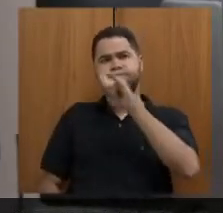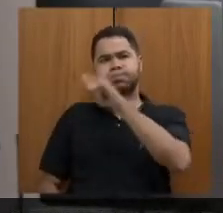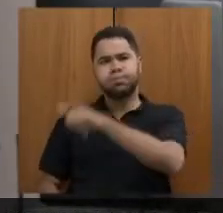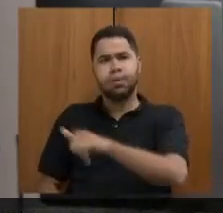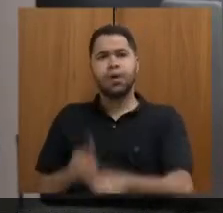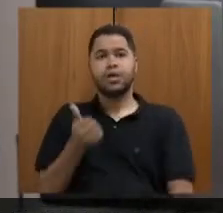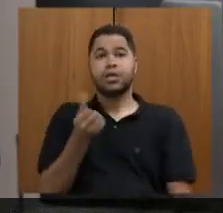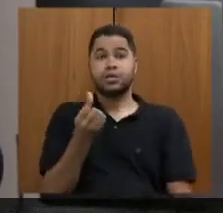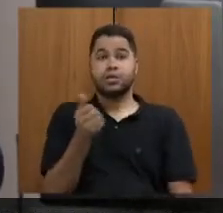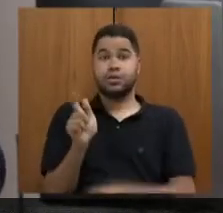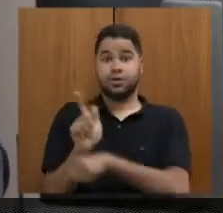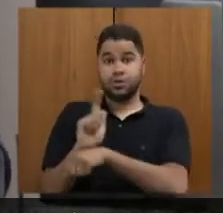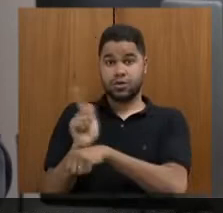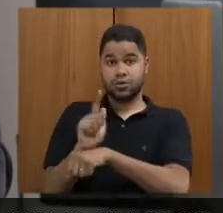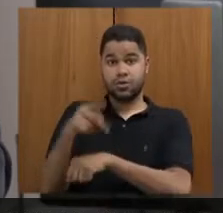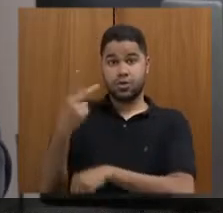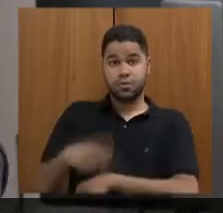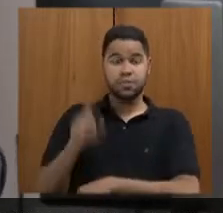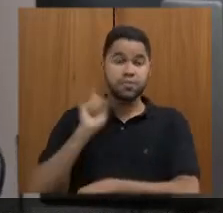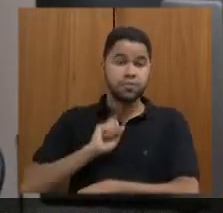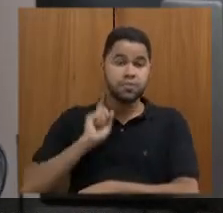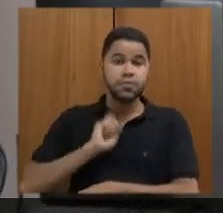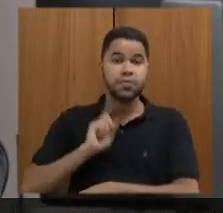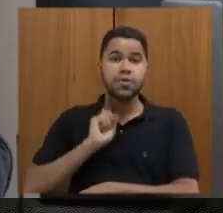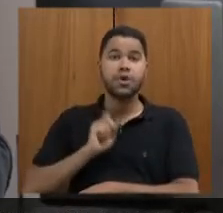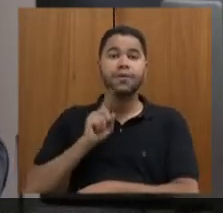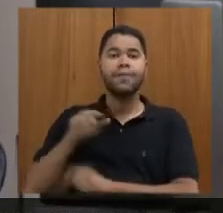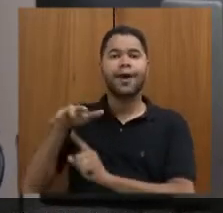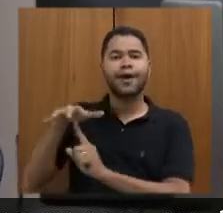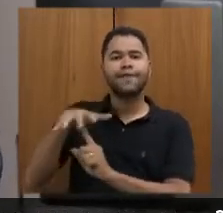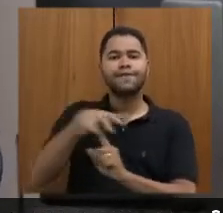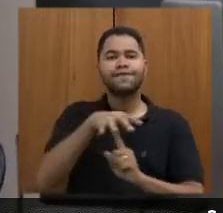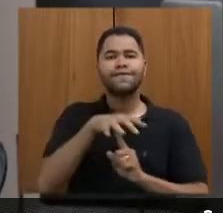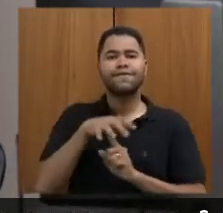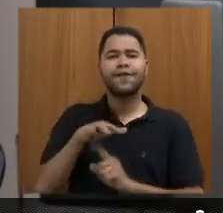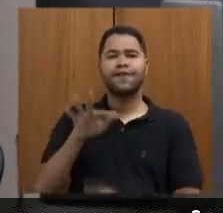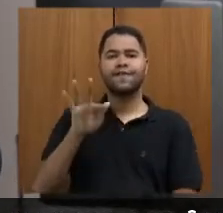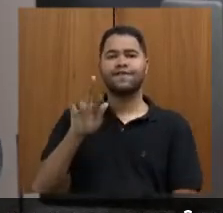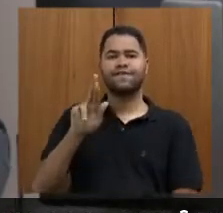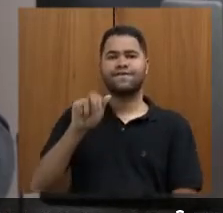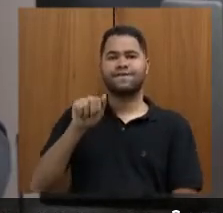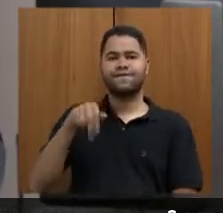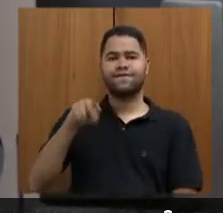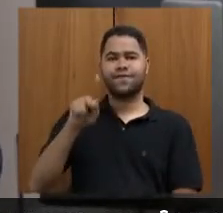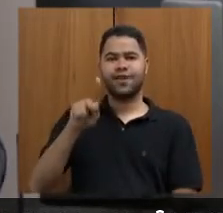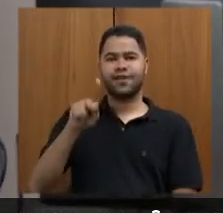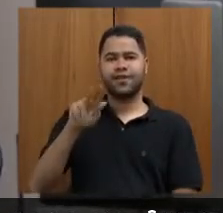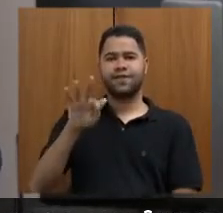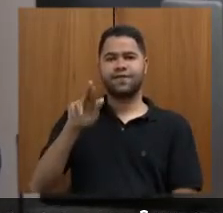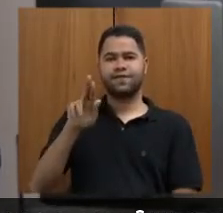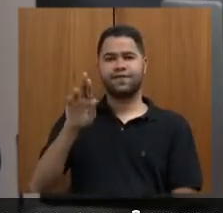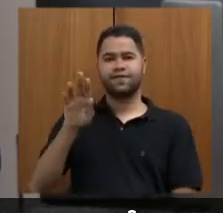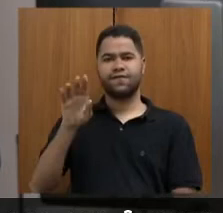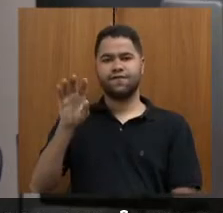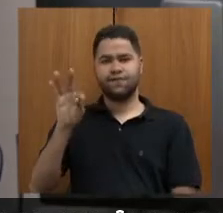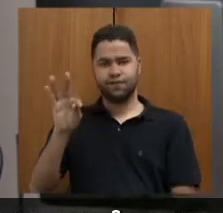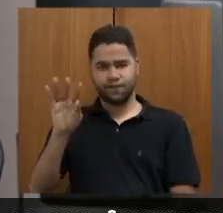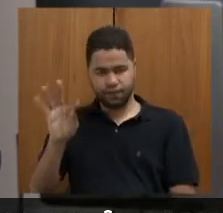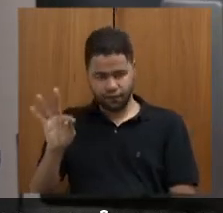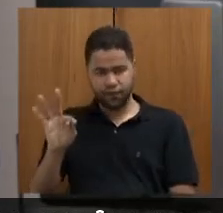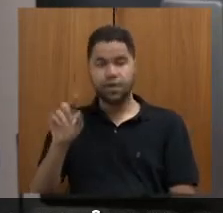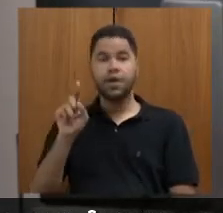gestores do Estado de Minas Gerais para a feira de Frankfurt, que aconteceu agora em maio de 2022.